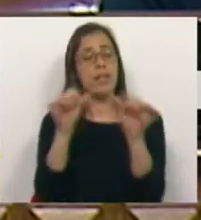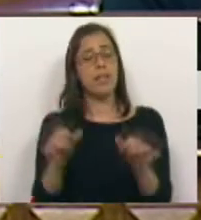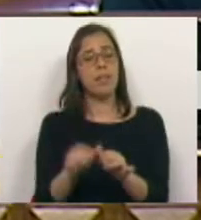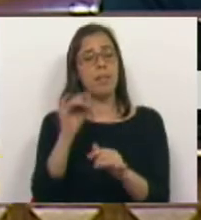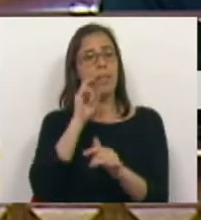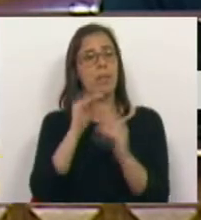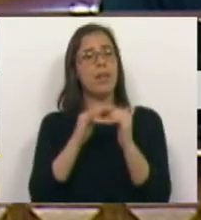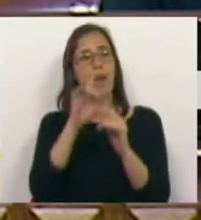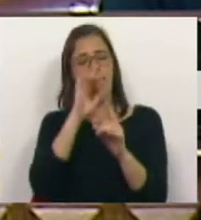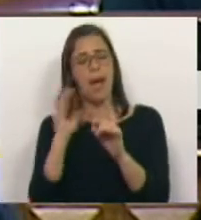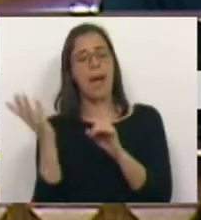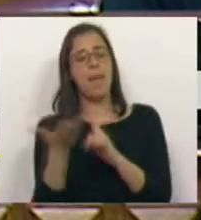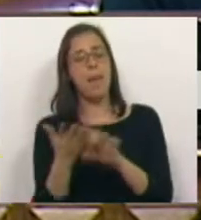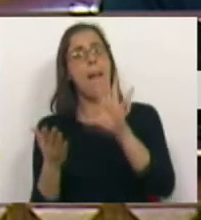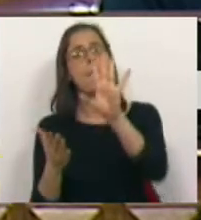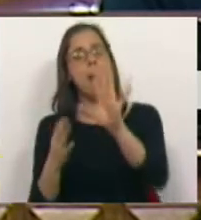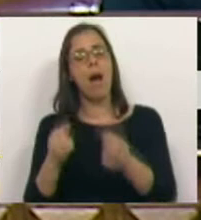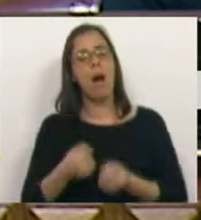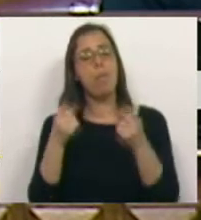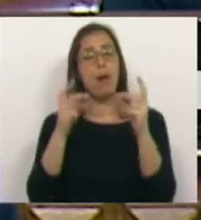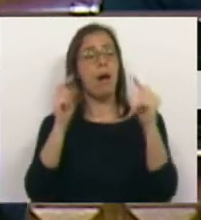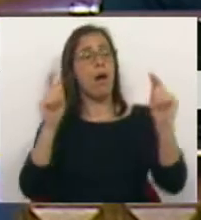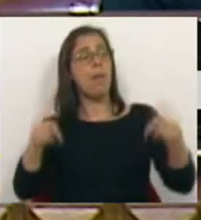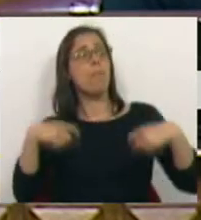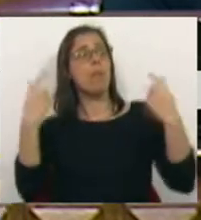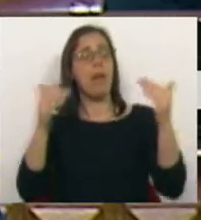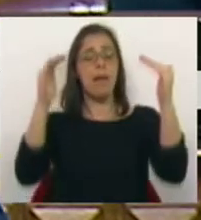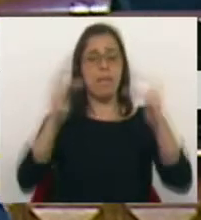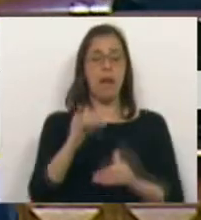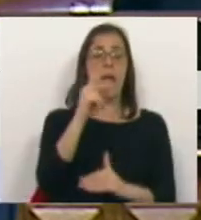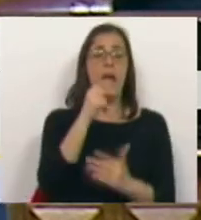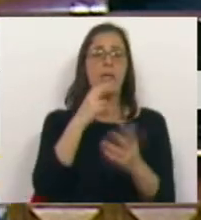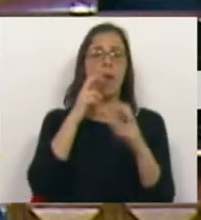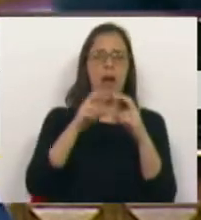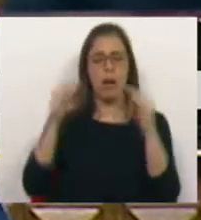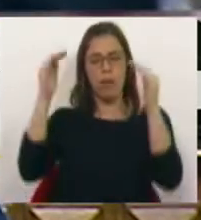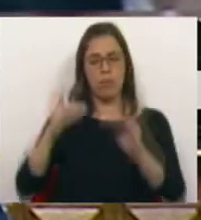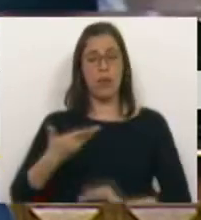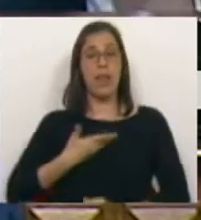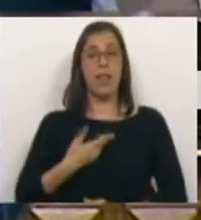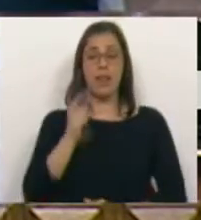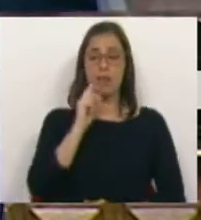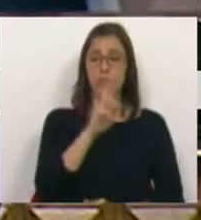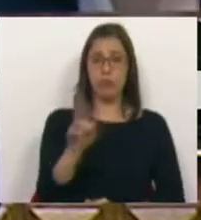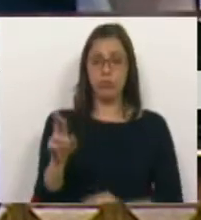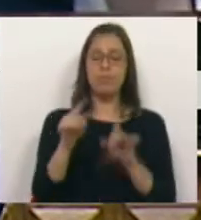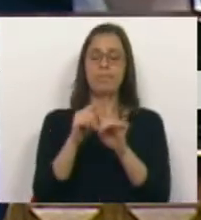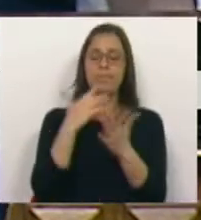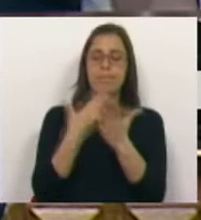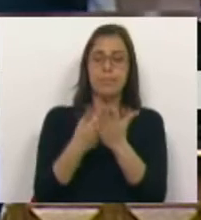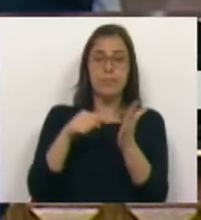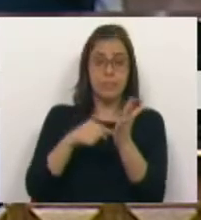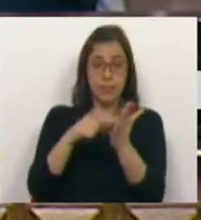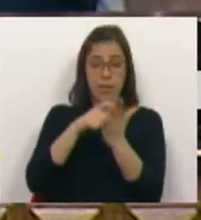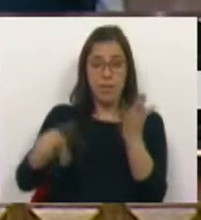mais sustentável do ponto de vista ambiental. Mas não se vai conseguir o milagre de baixar o IVA da eletricidade, reduzir a dívida tarifária e ter um impacto na